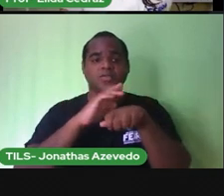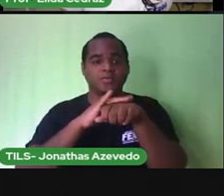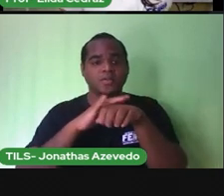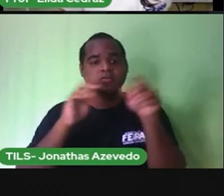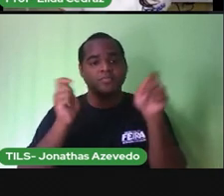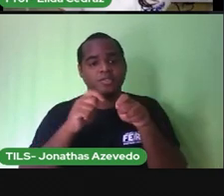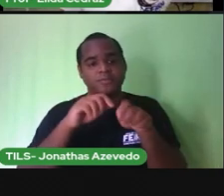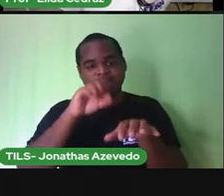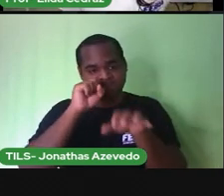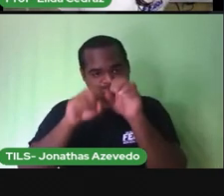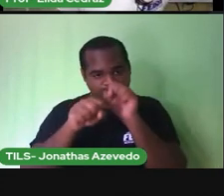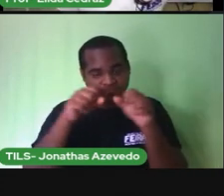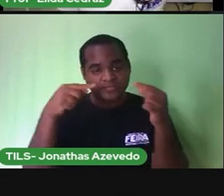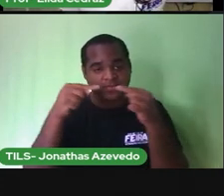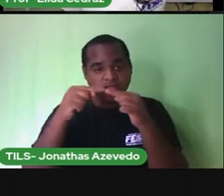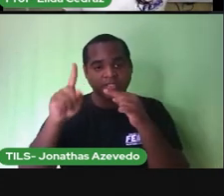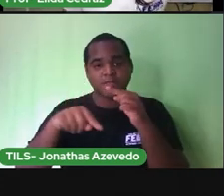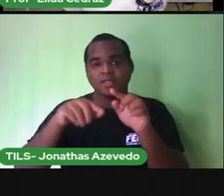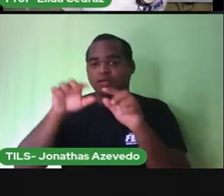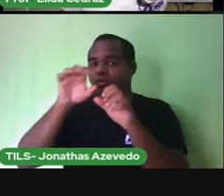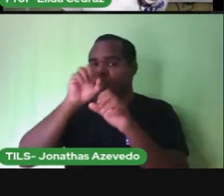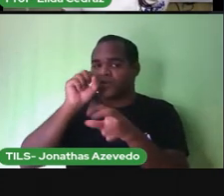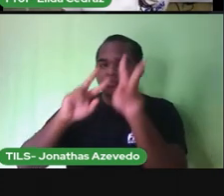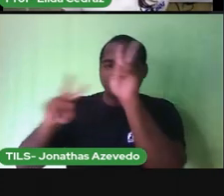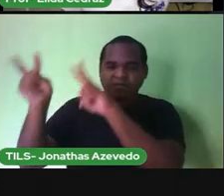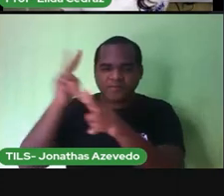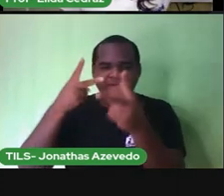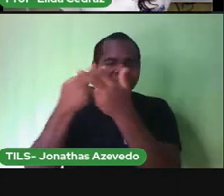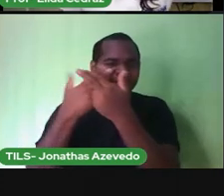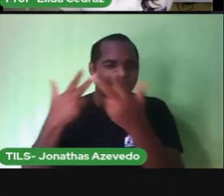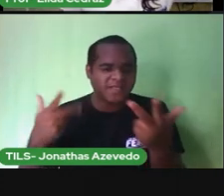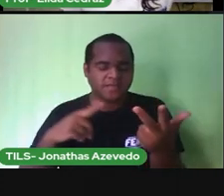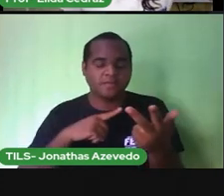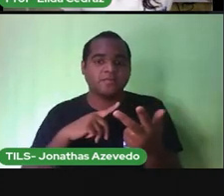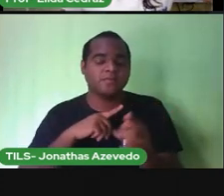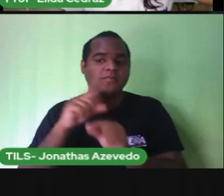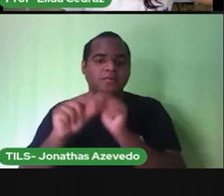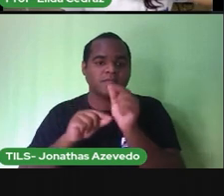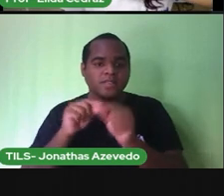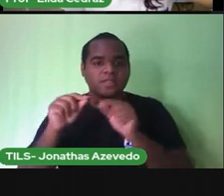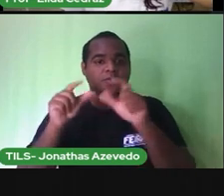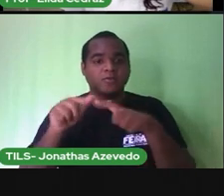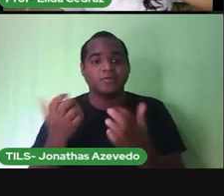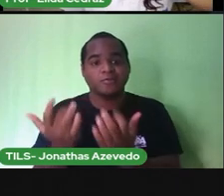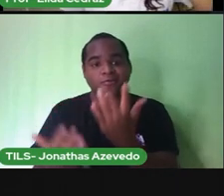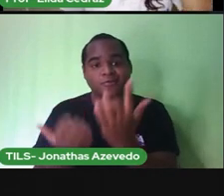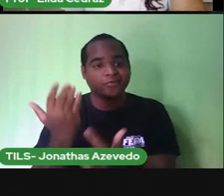aquela fumaça que invade o ambiente da queimada do lixo